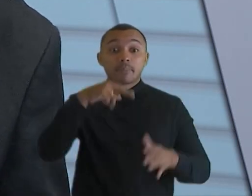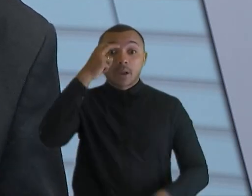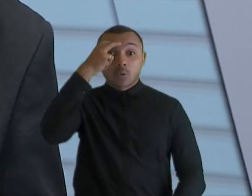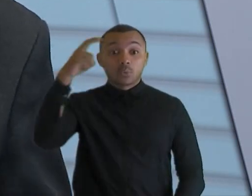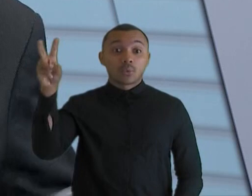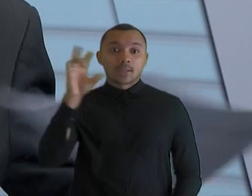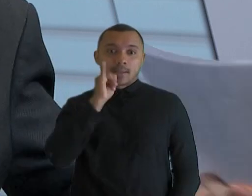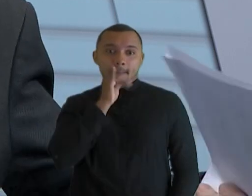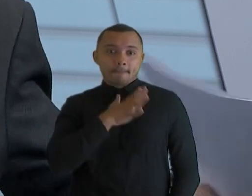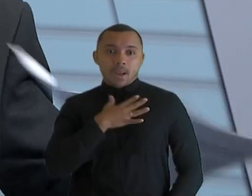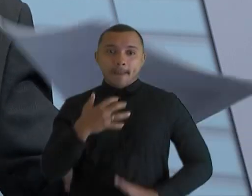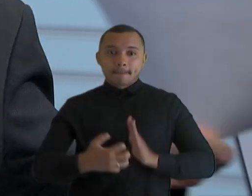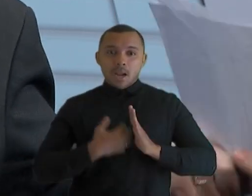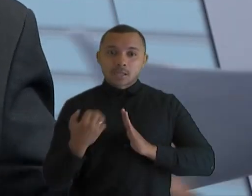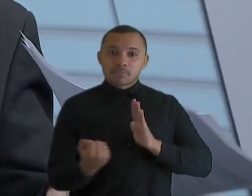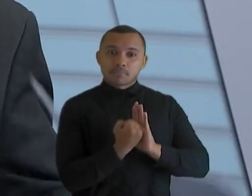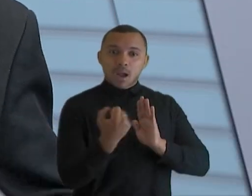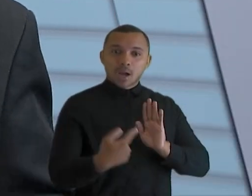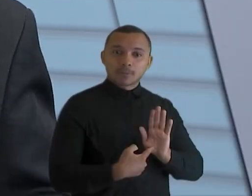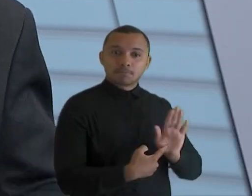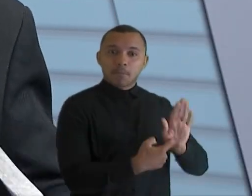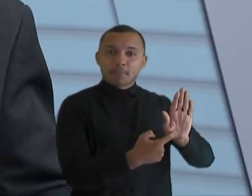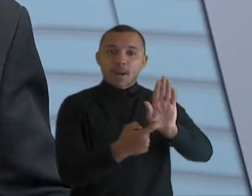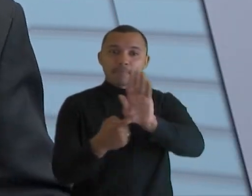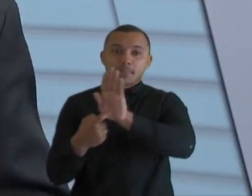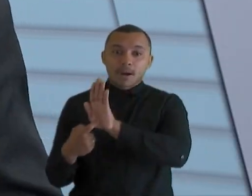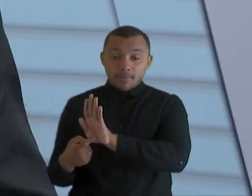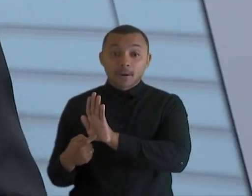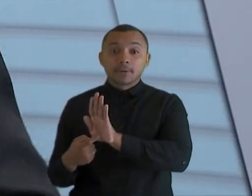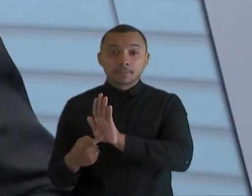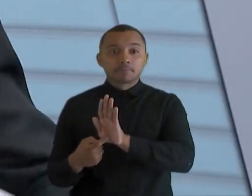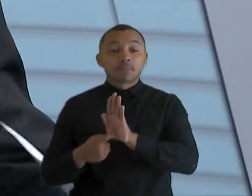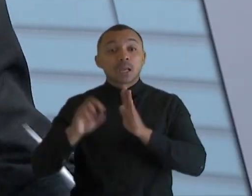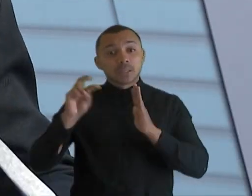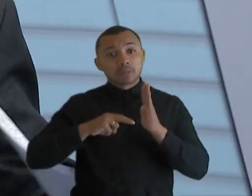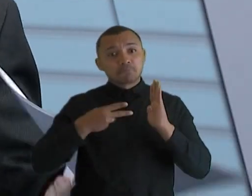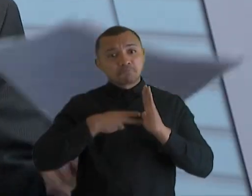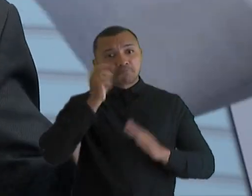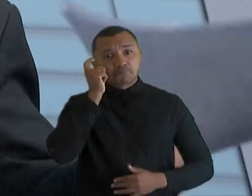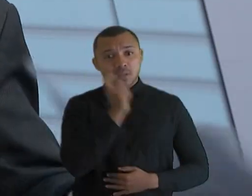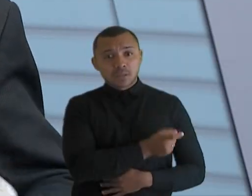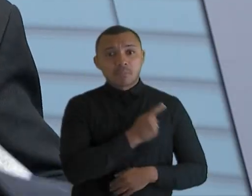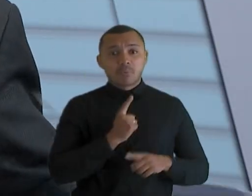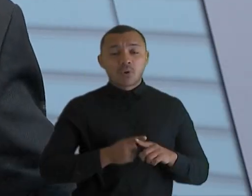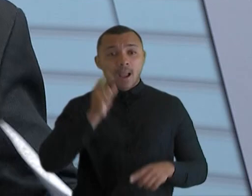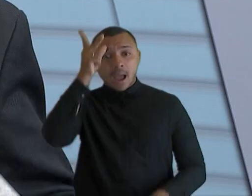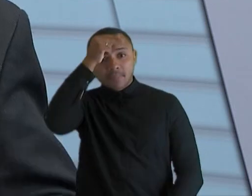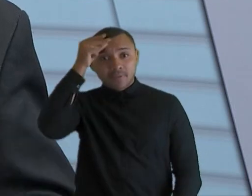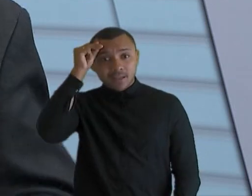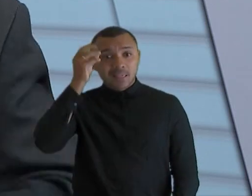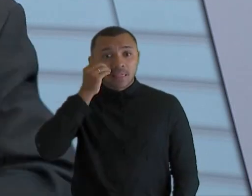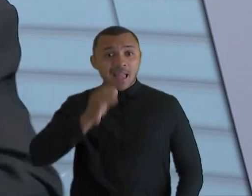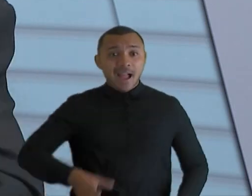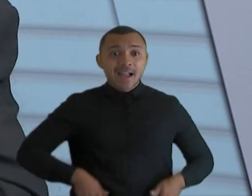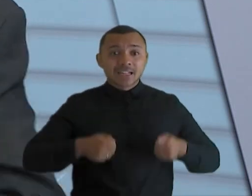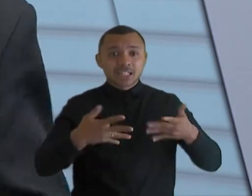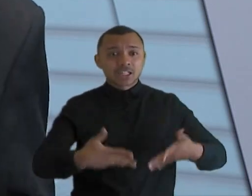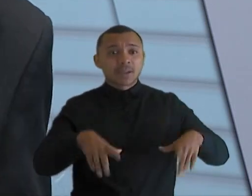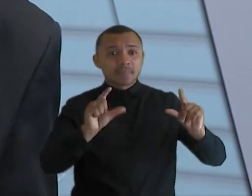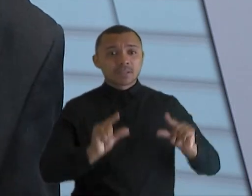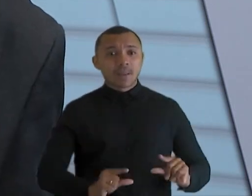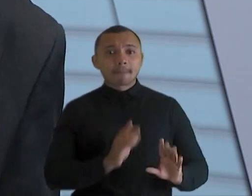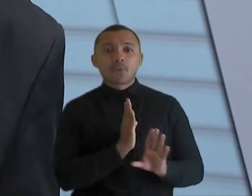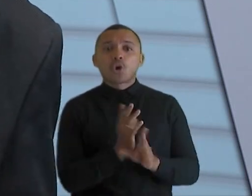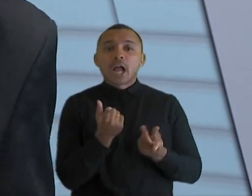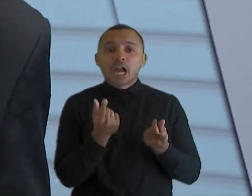marca na rua, visualiza isso. E é uma forma interessante das prefeituras minimizarem o custo do dinheiro público